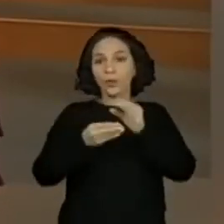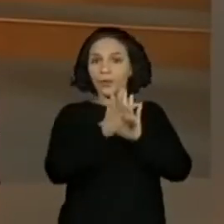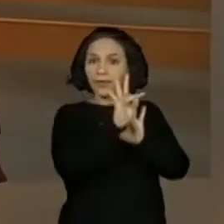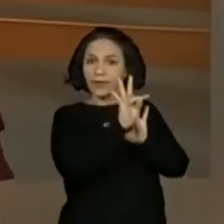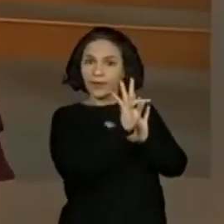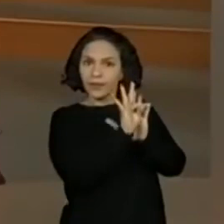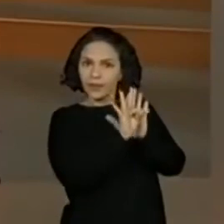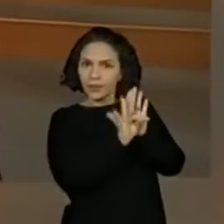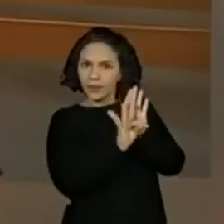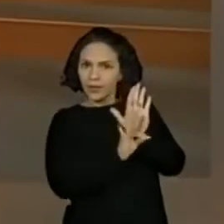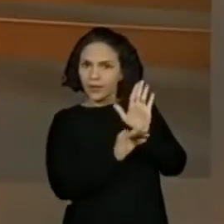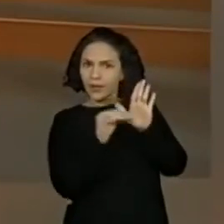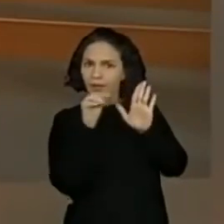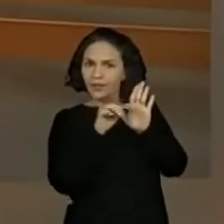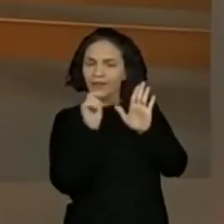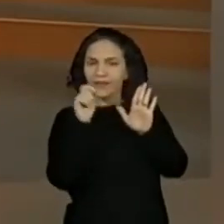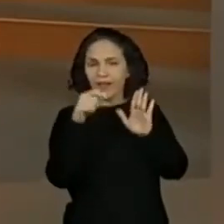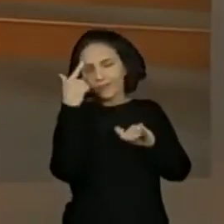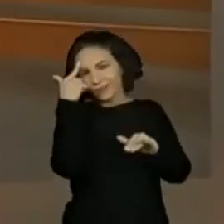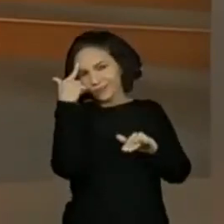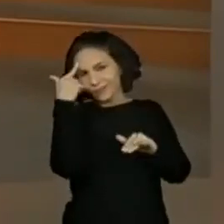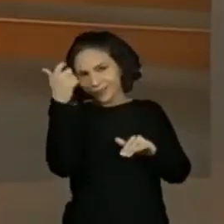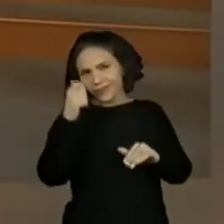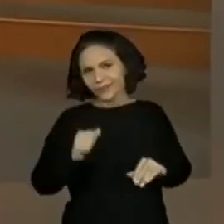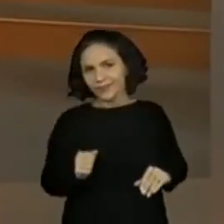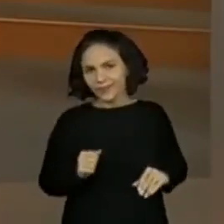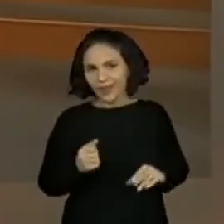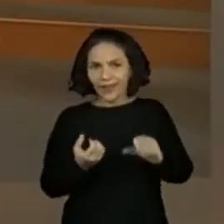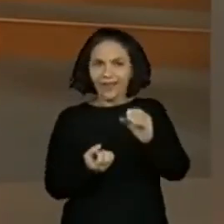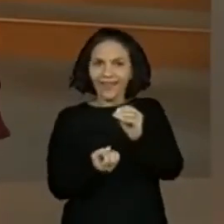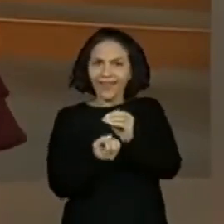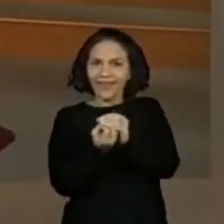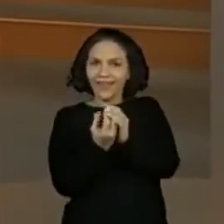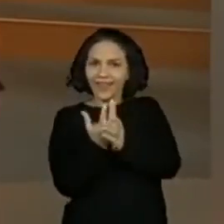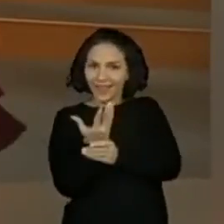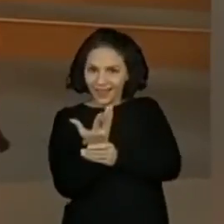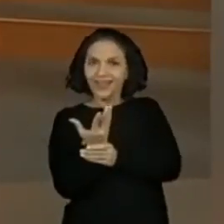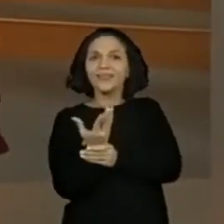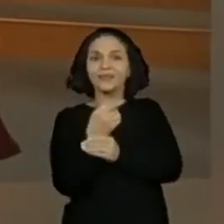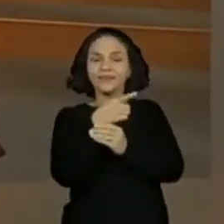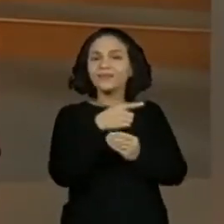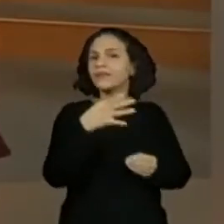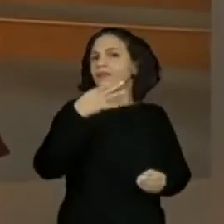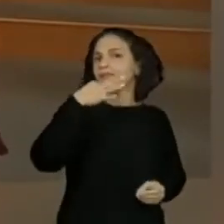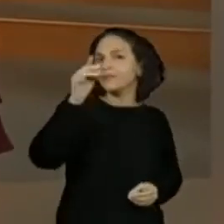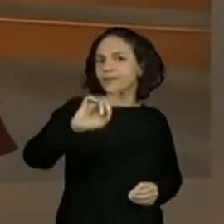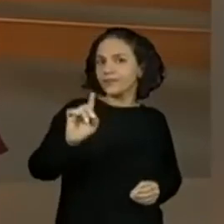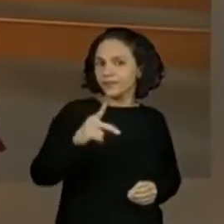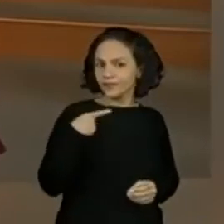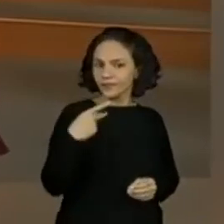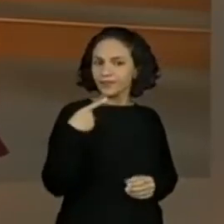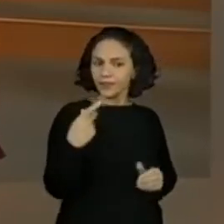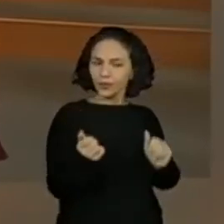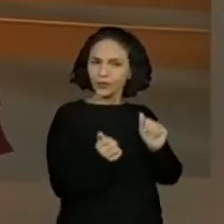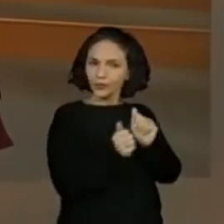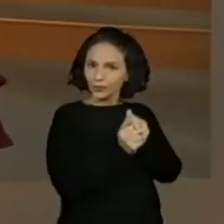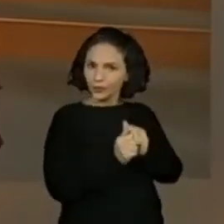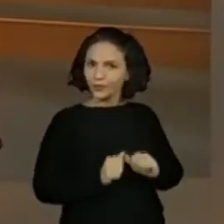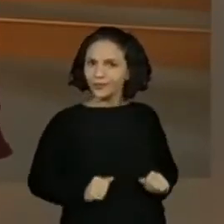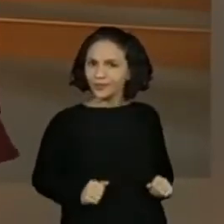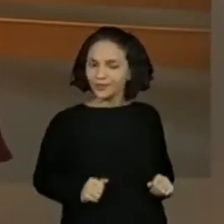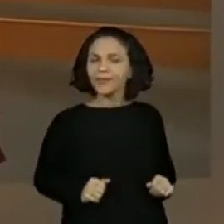para dar condições da gente criar um final, produzir um final que a gente não conhece. Nós vamos construir juntos, vocês vão me ajudar